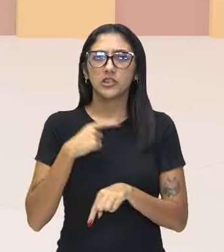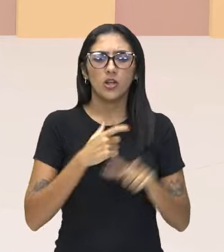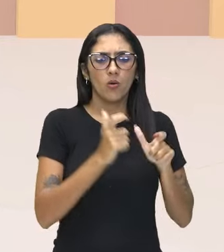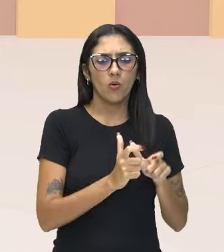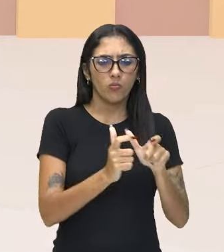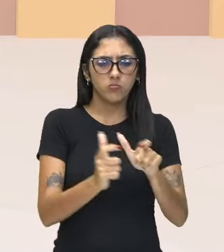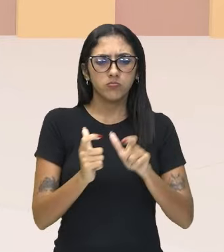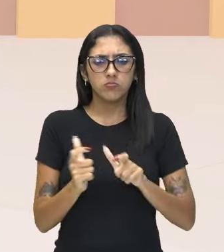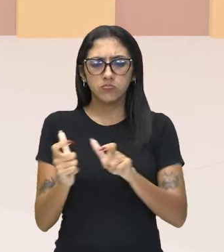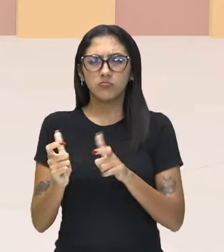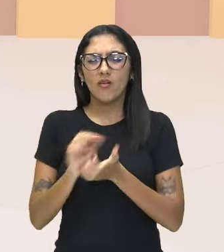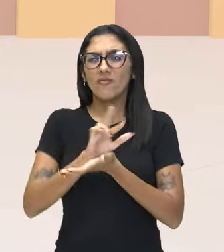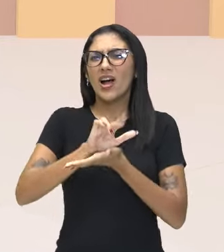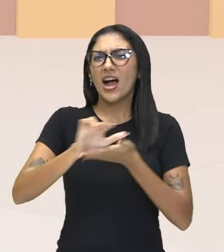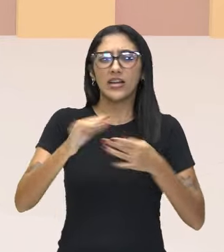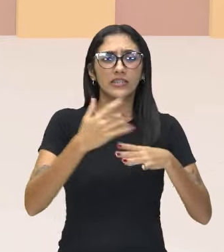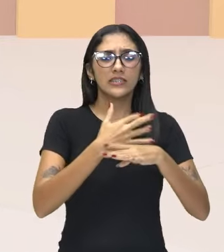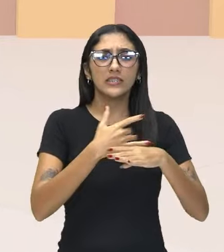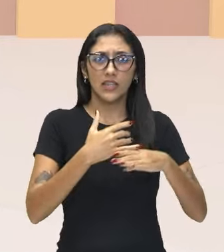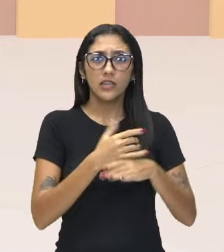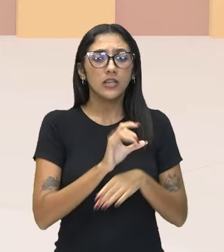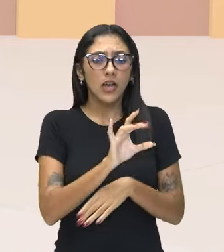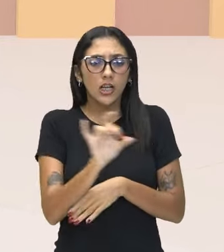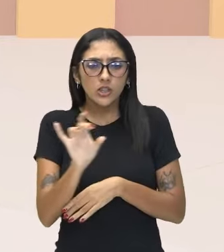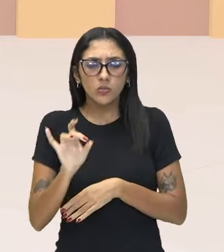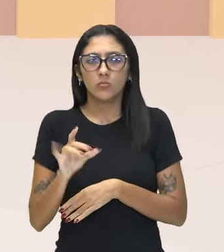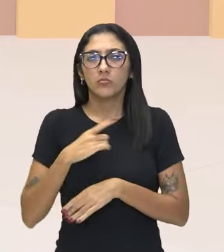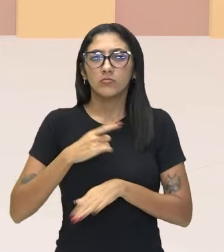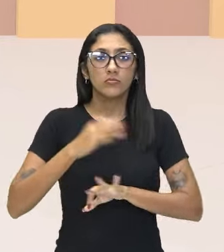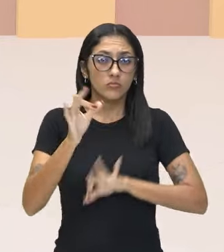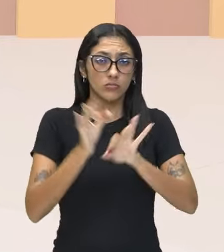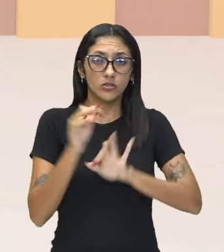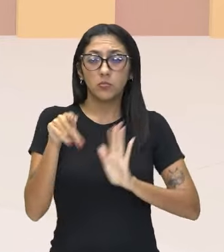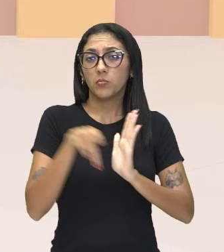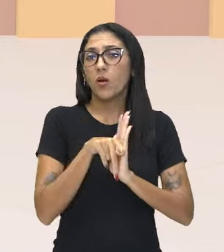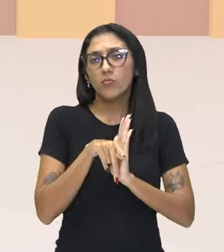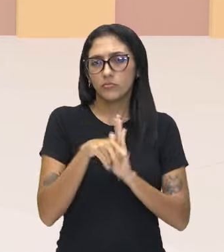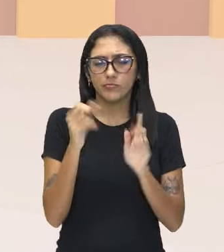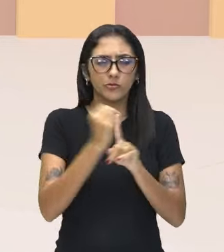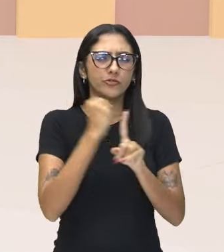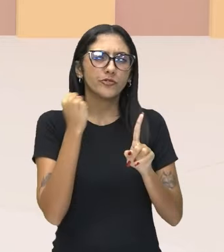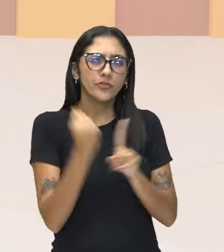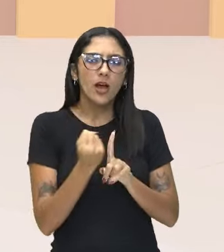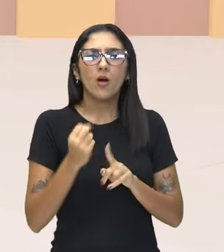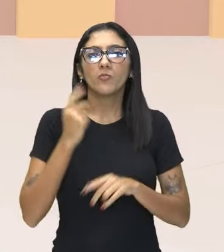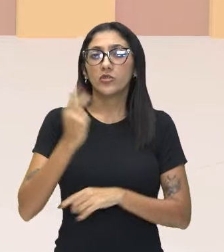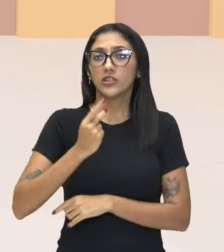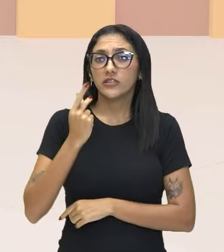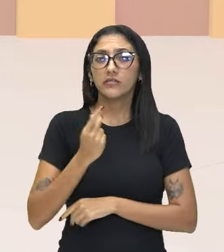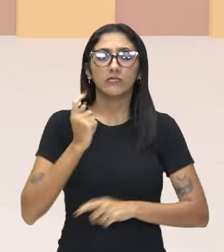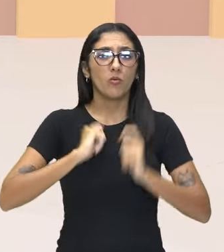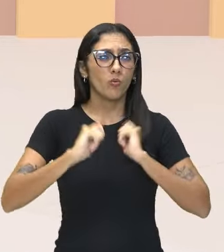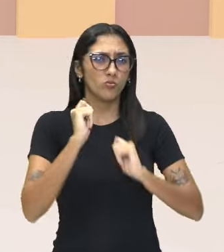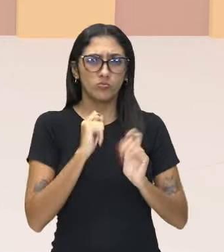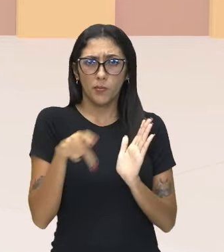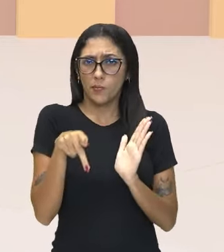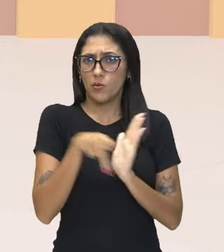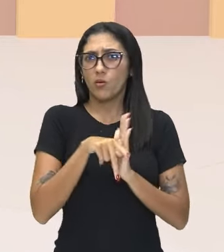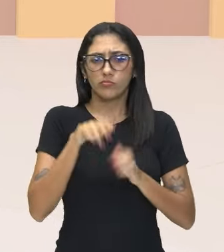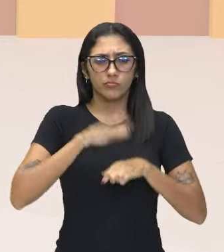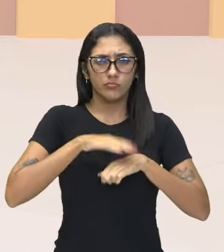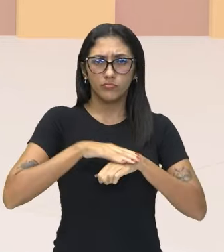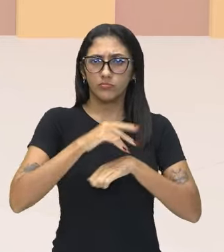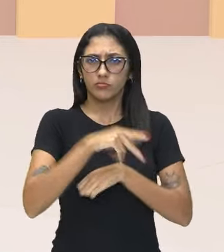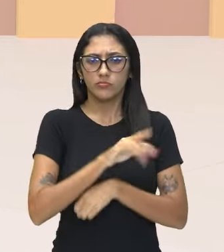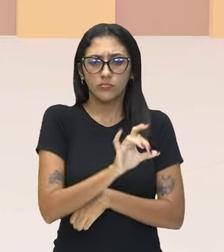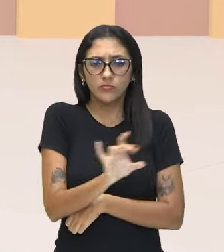E cada uma tinha a sua organização social, política, econômica. Perfeito? Então, a